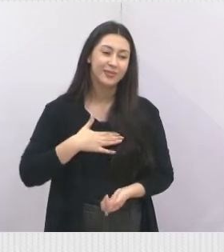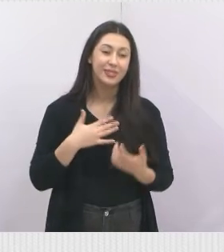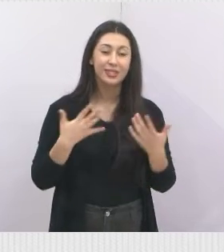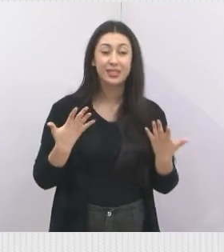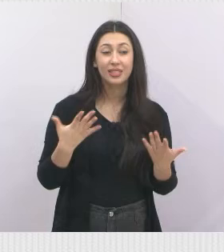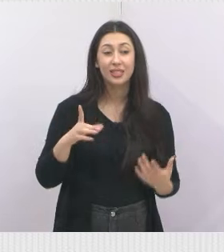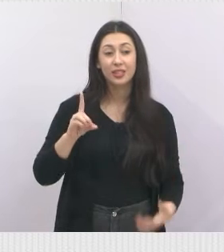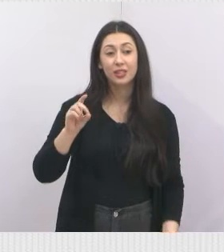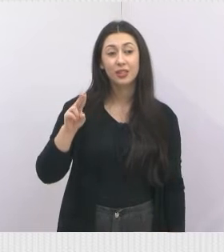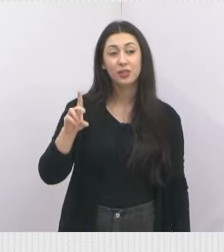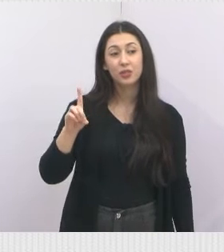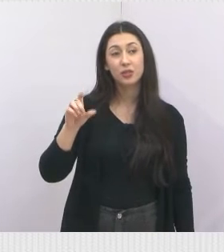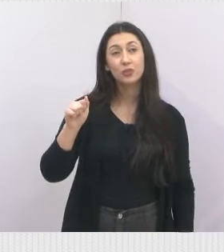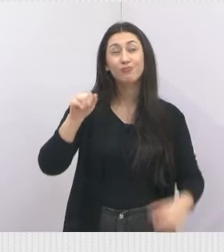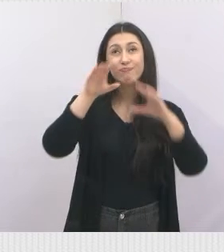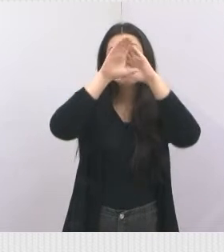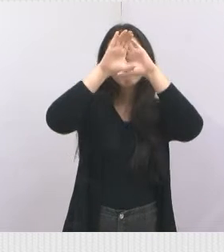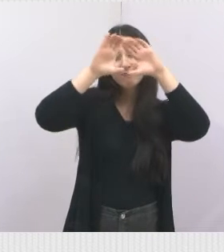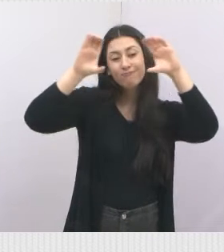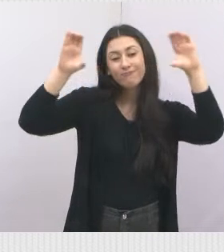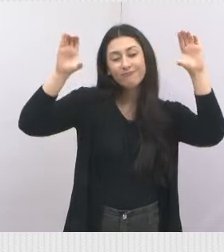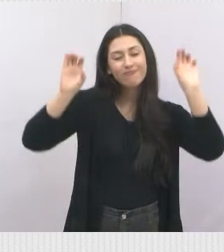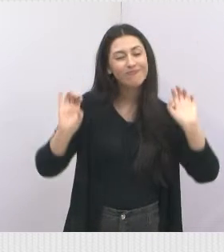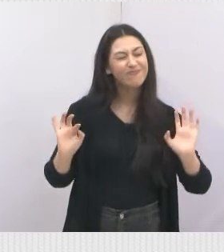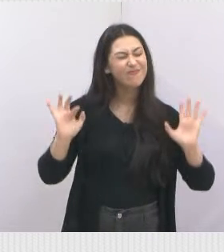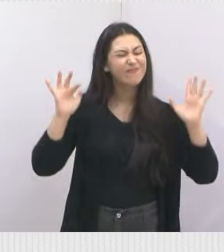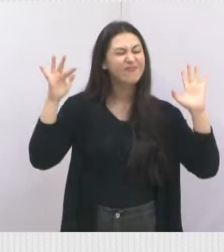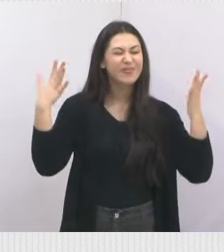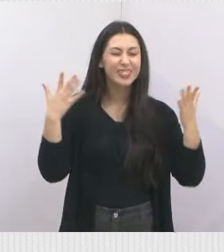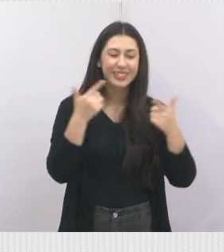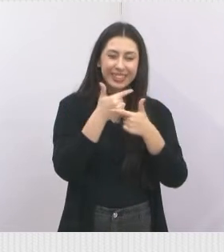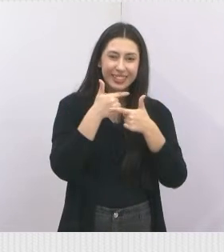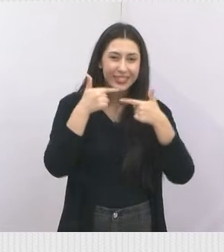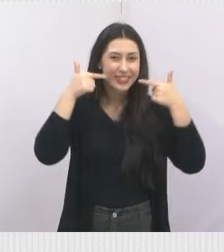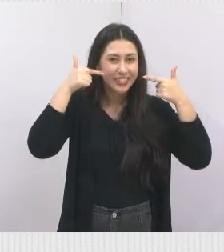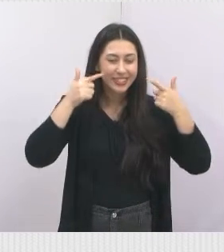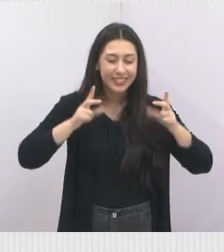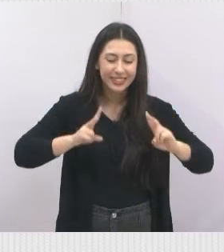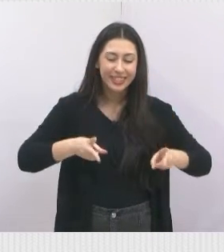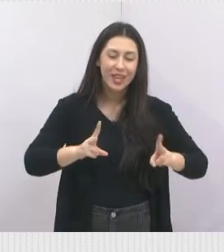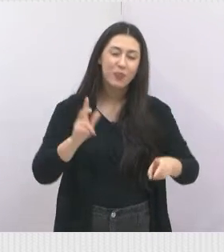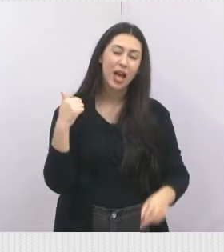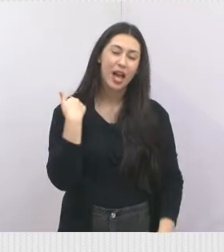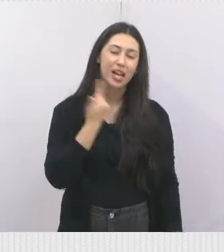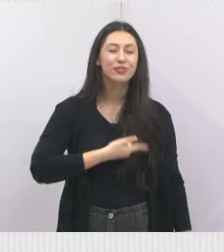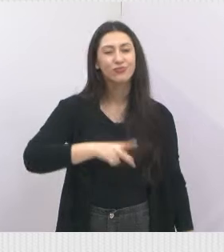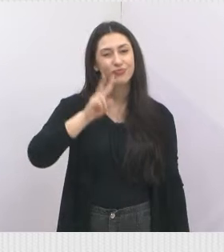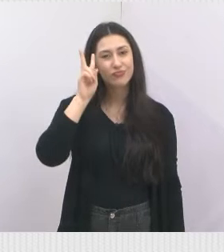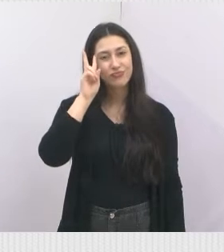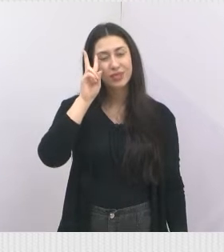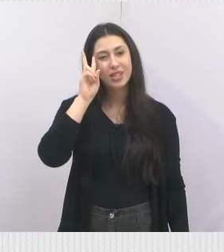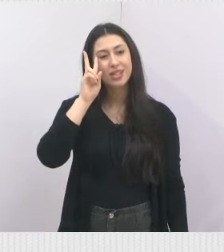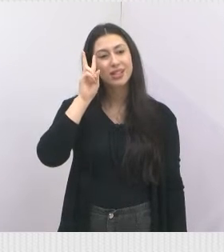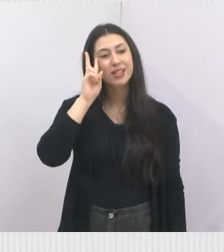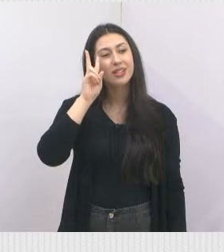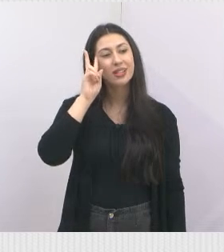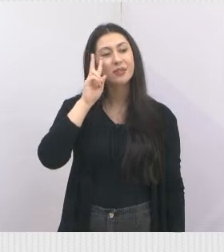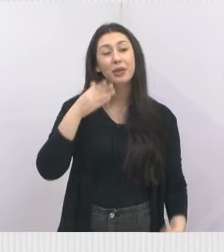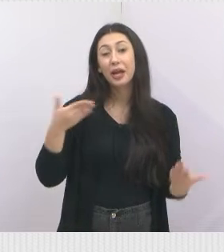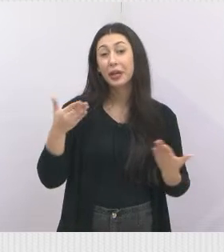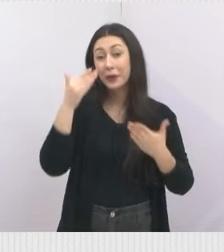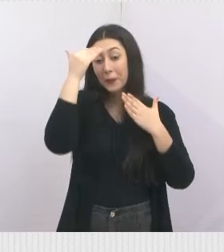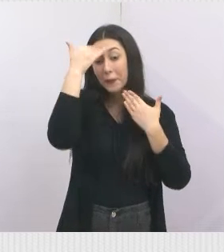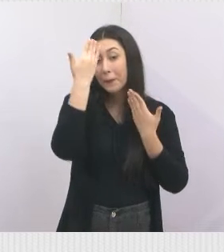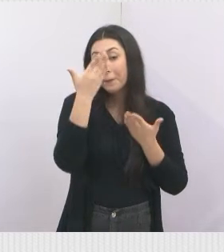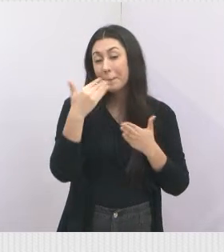Então, Duda, aí no céu, em festa, e esse sorriso permanece aqui para a gente, eternizado por meio da